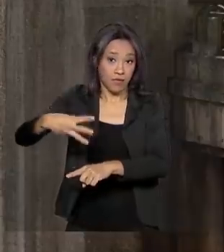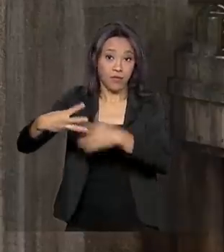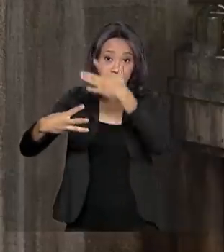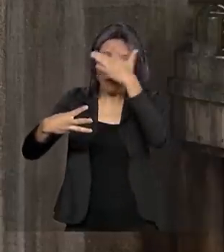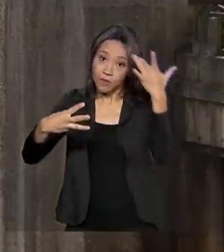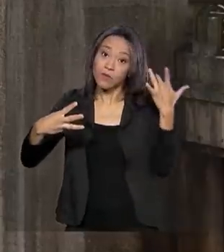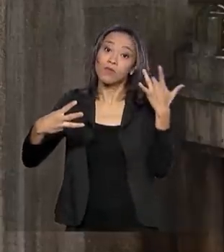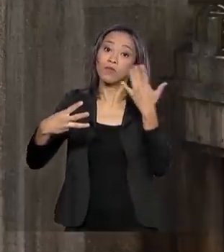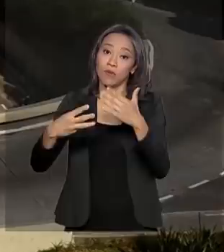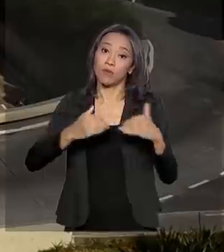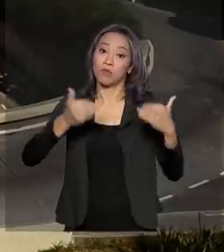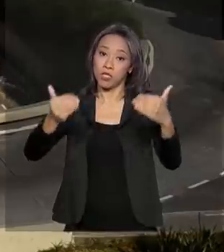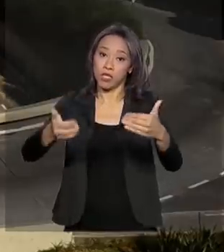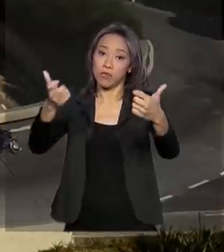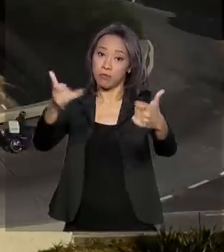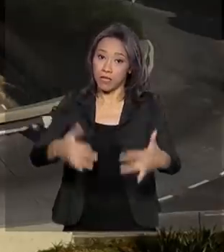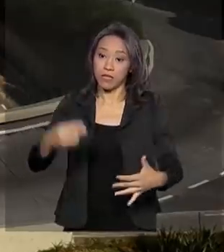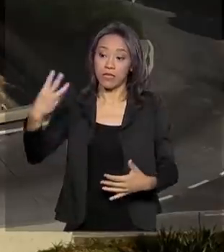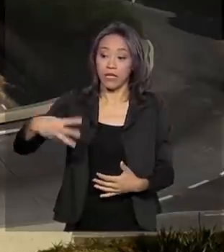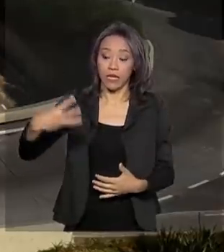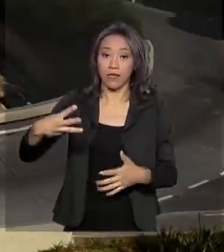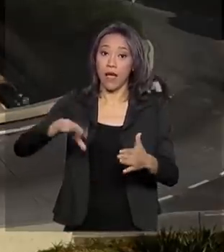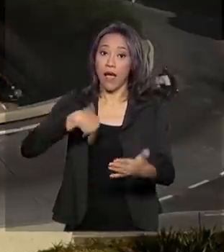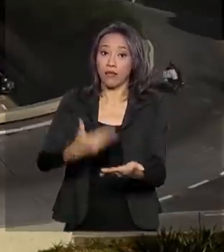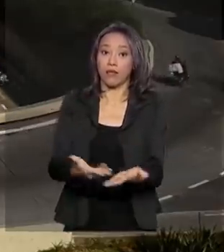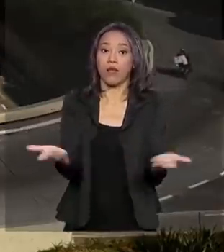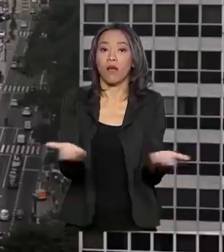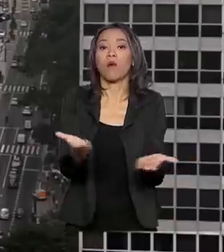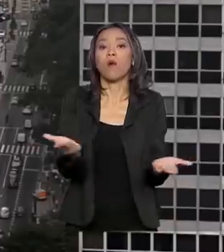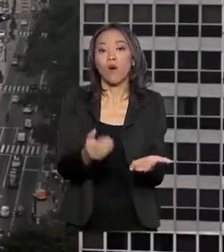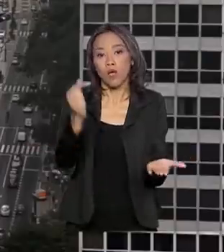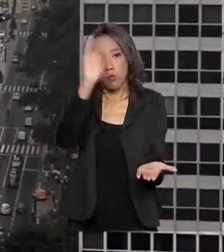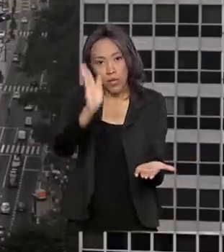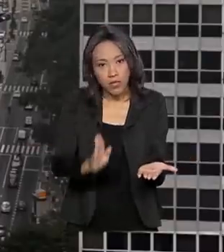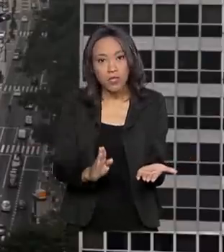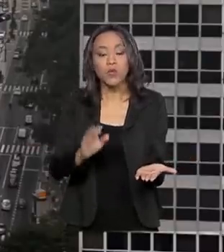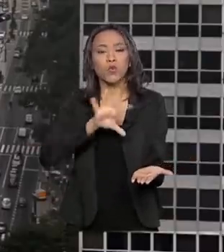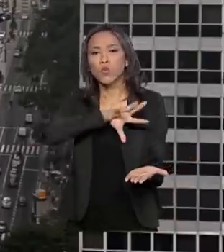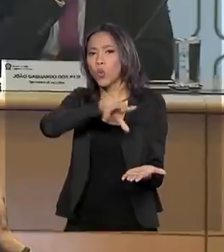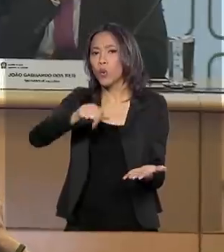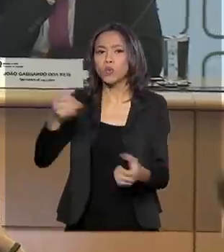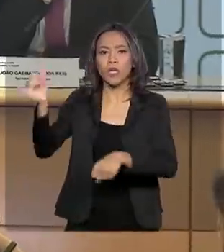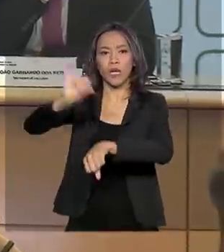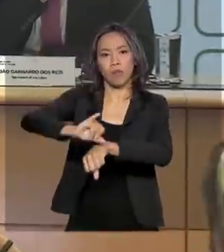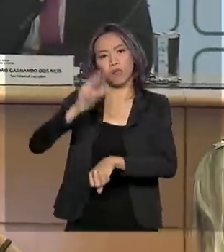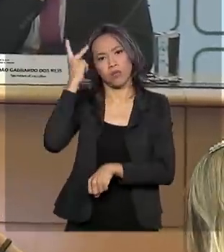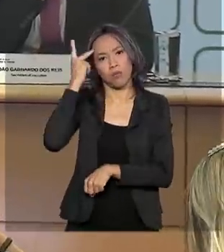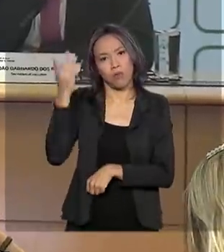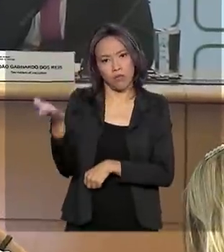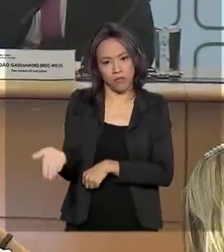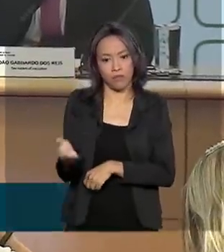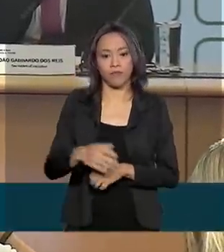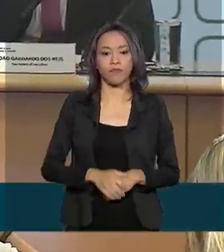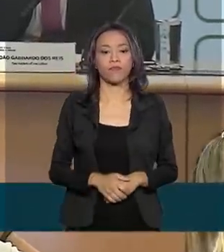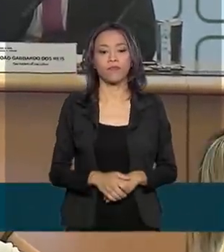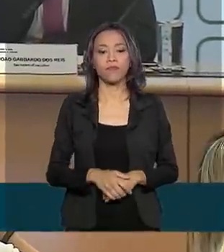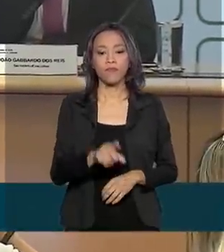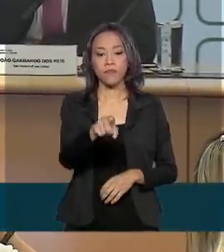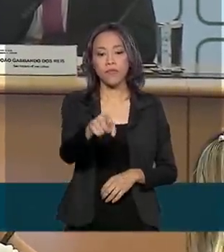são três casos confirmados da doença até o momento em todo o país, todos na capital paulista. Ele é um caso de um